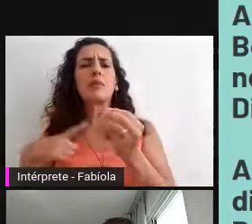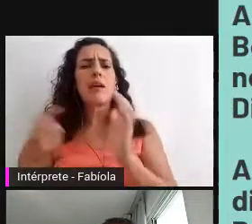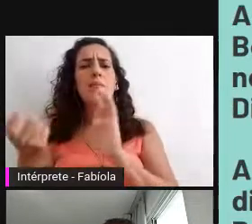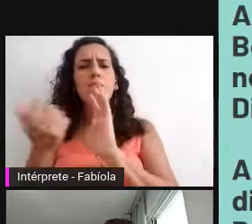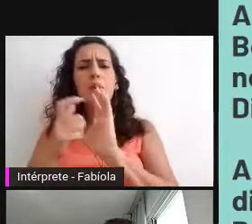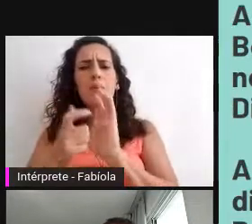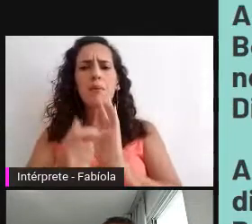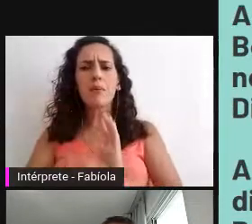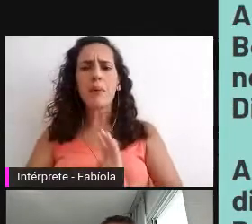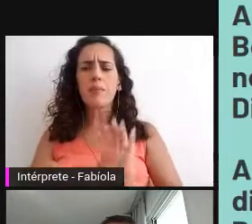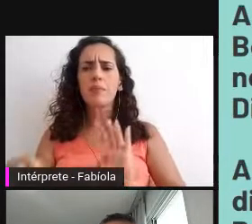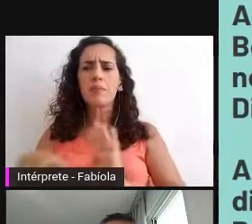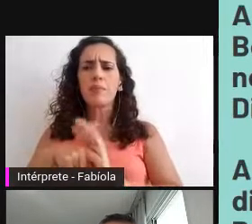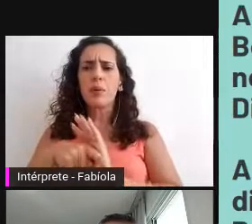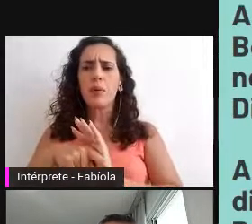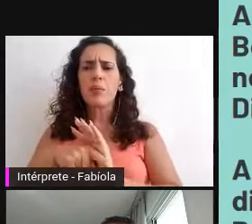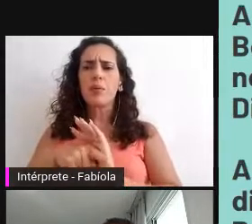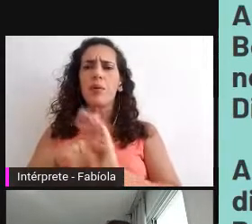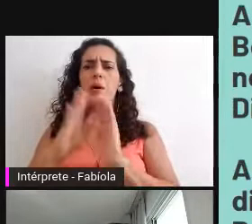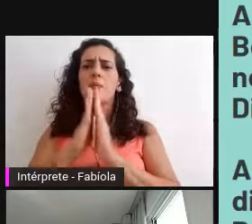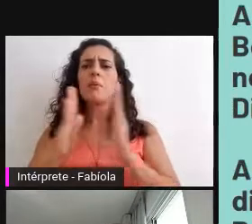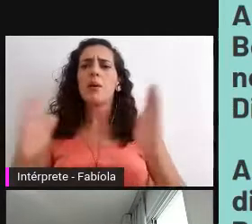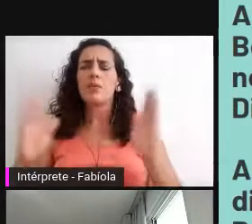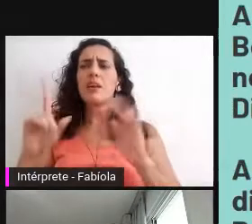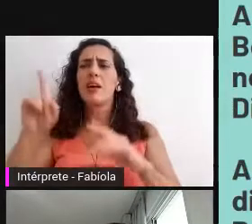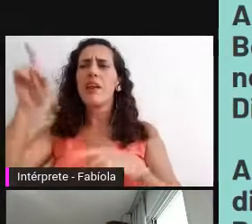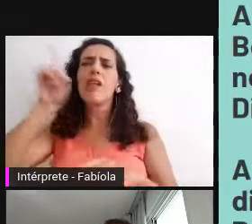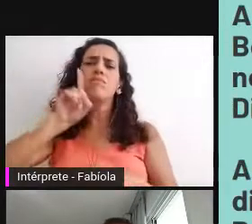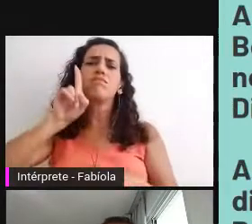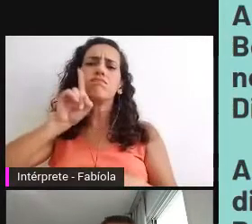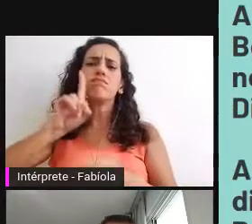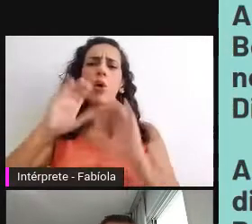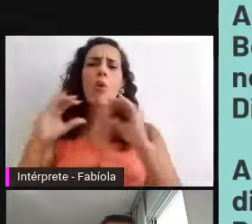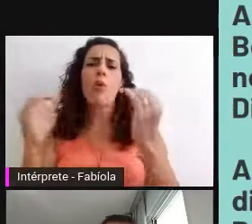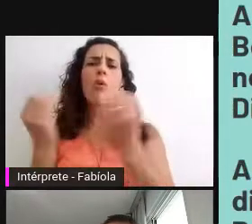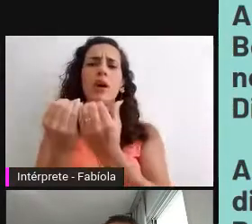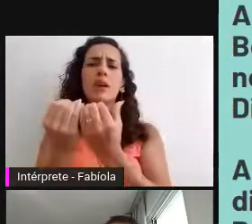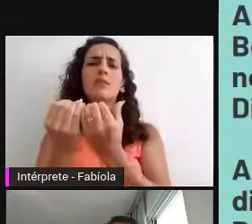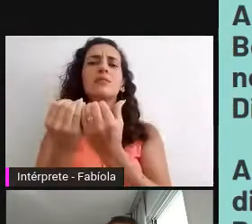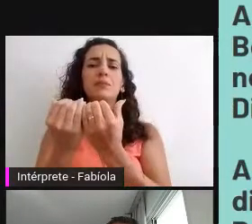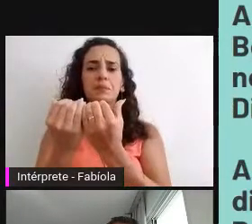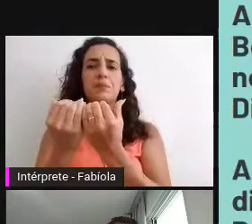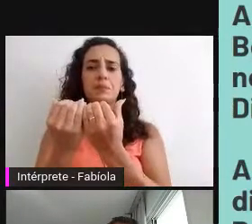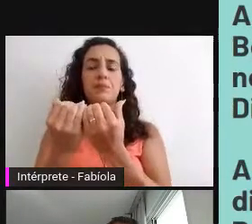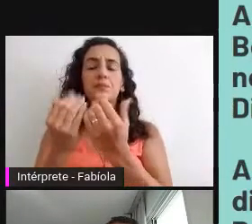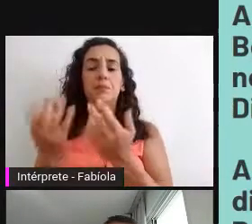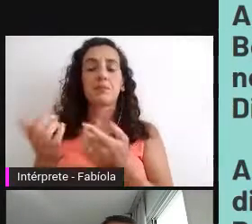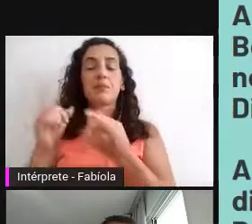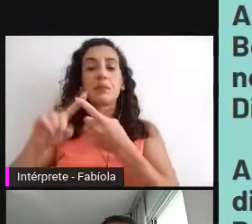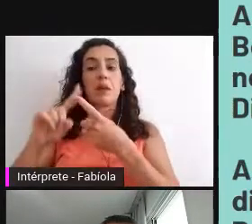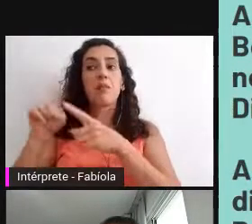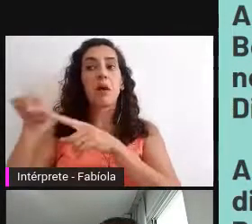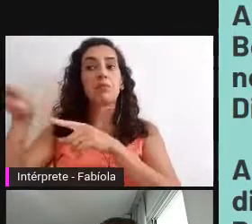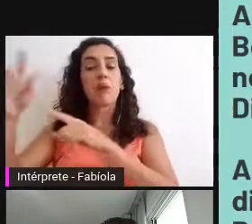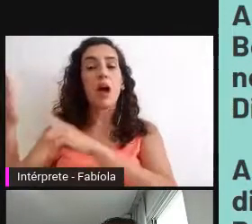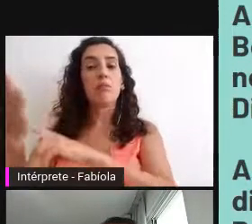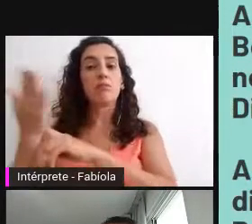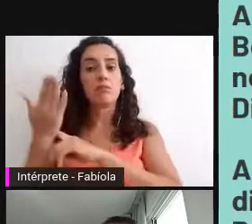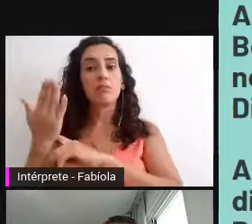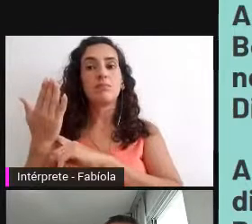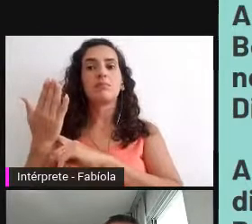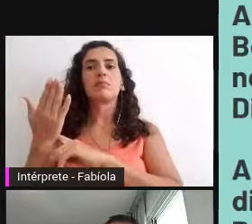feito pela LOC, pela Biblioteca do Congresso Americano. Assim como a contribuição do padrão de